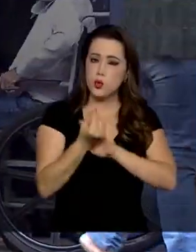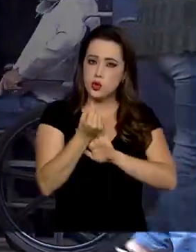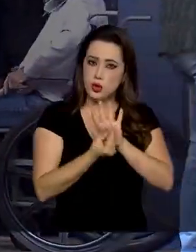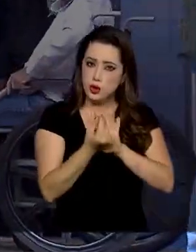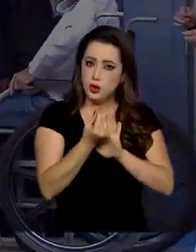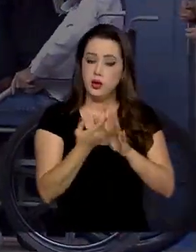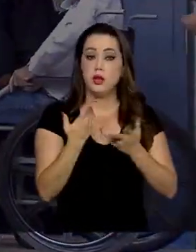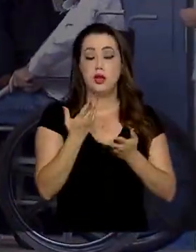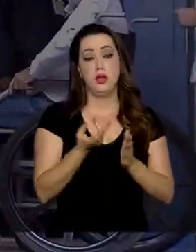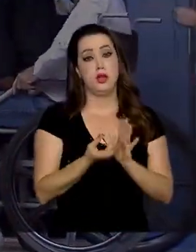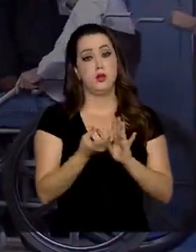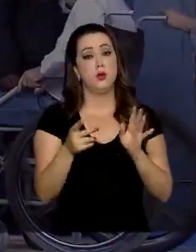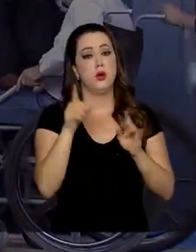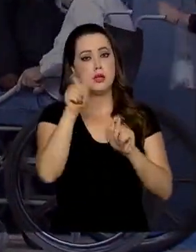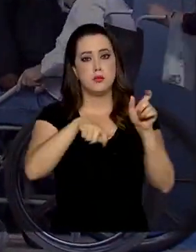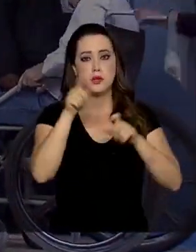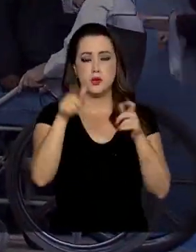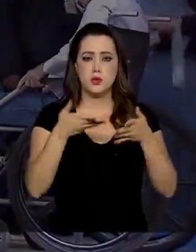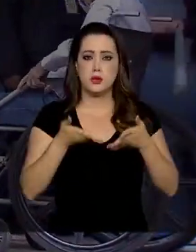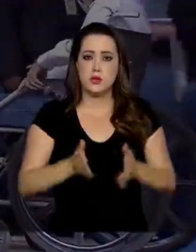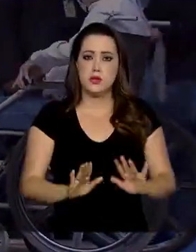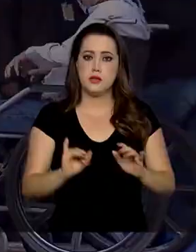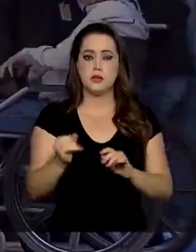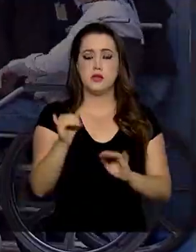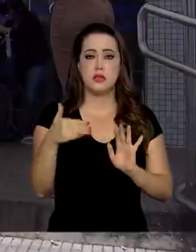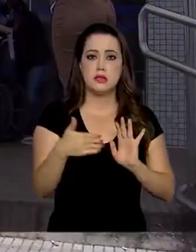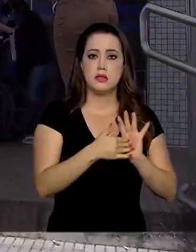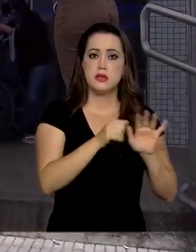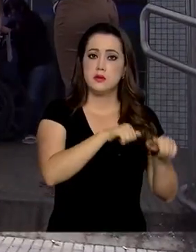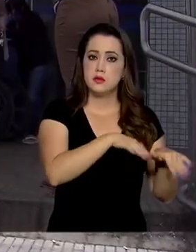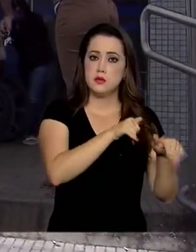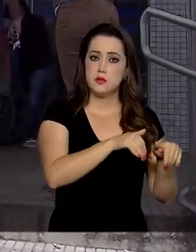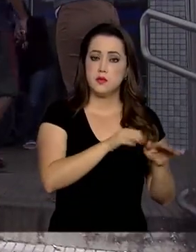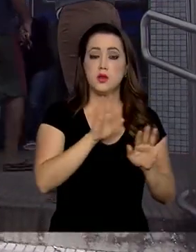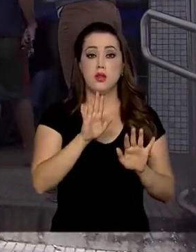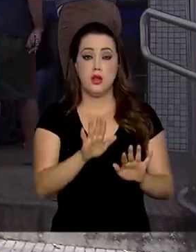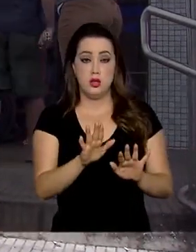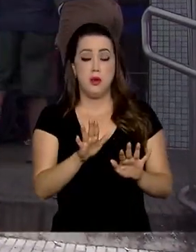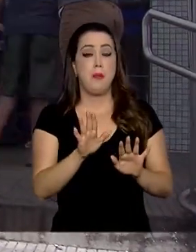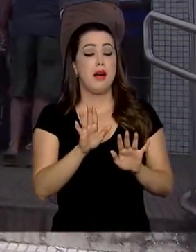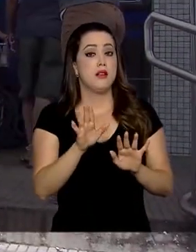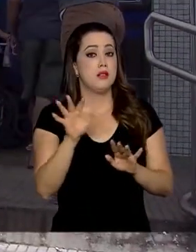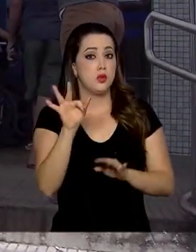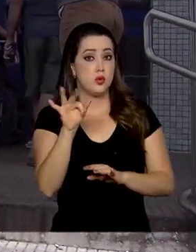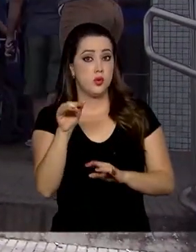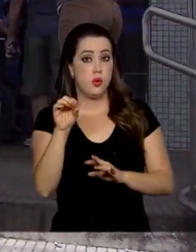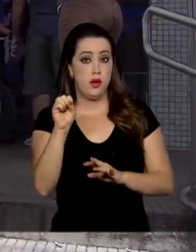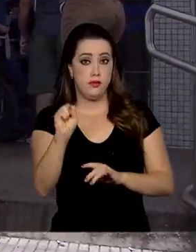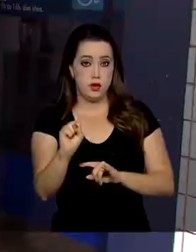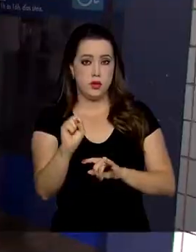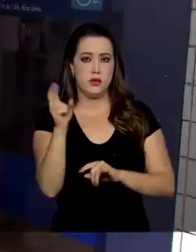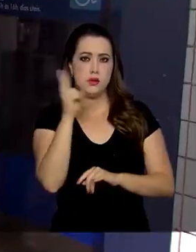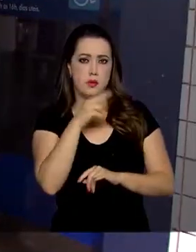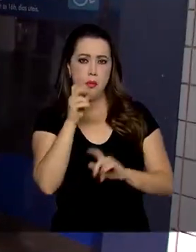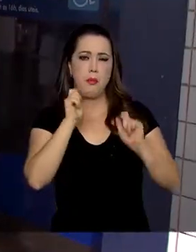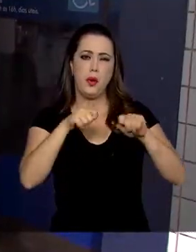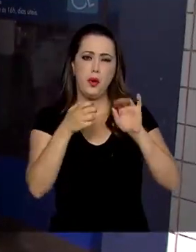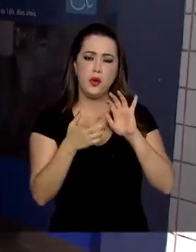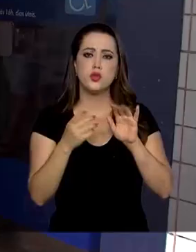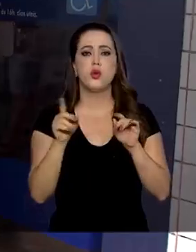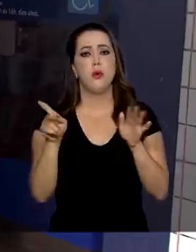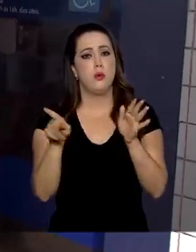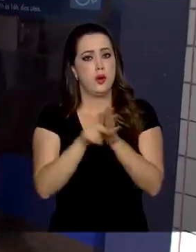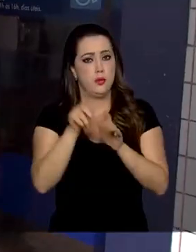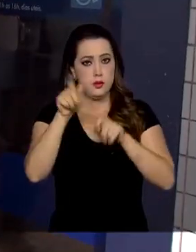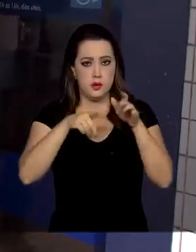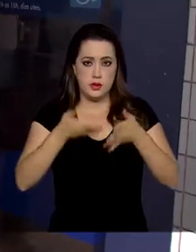emergencial em dinheiro os beneficiários nascidos de janeiro a setembro. Já o saque do FGTS emergencial poderá ser